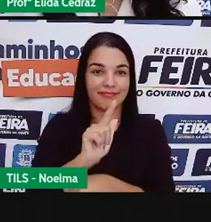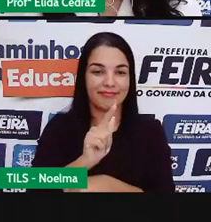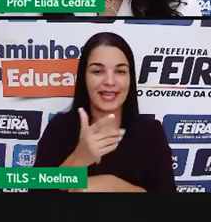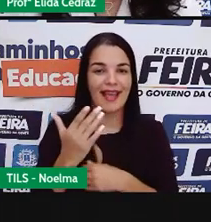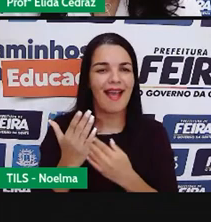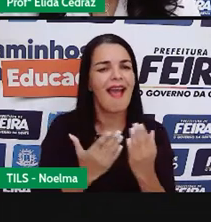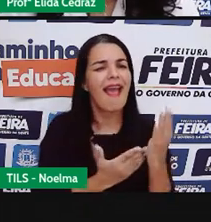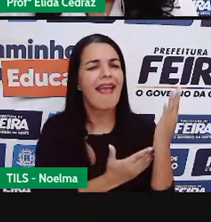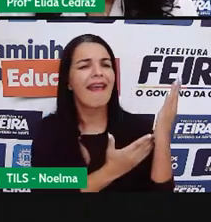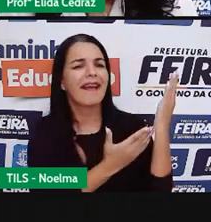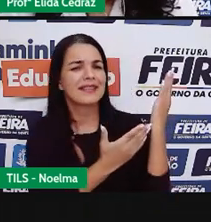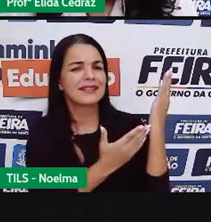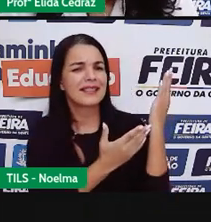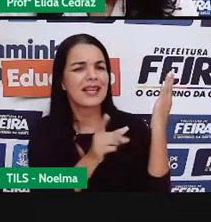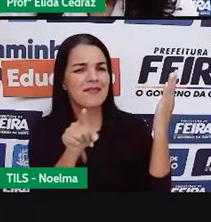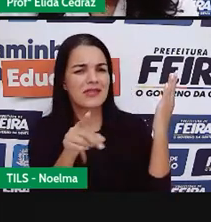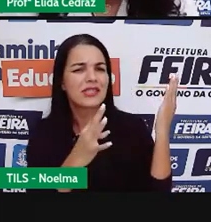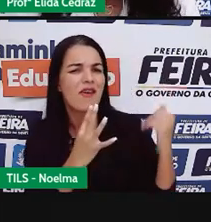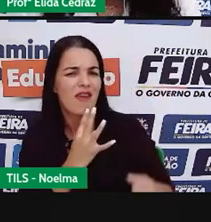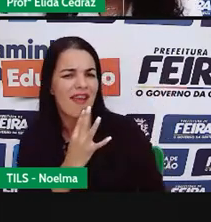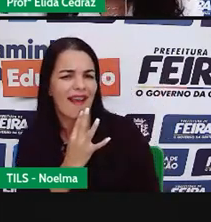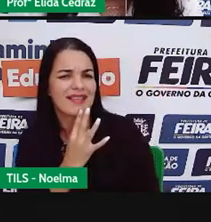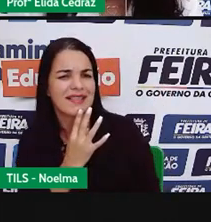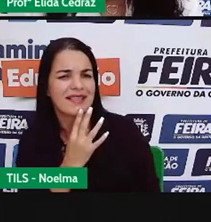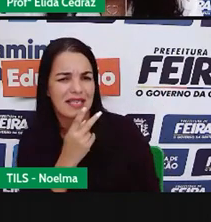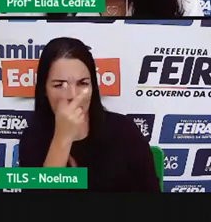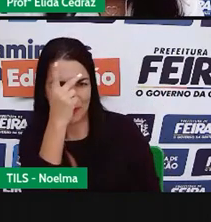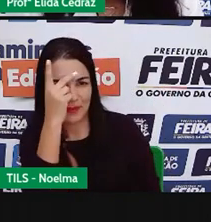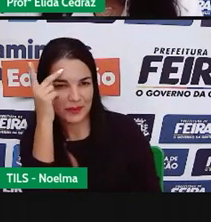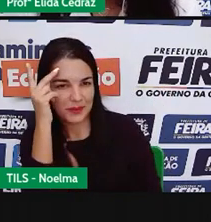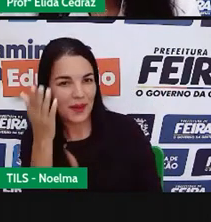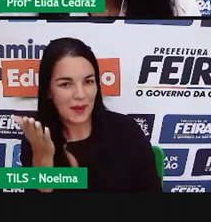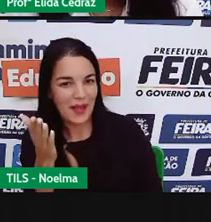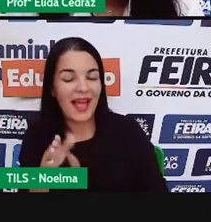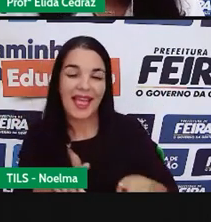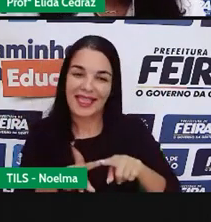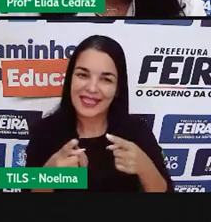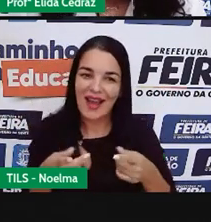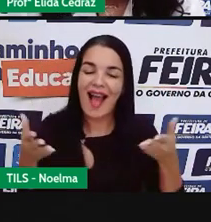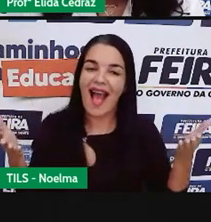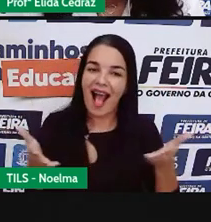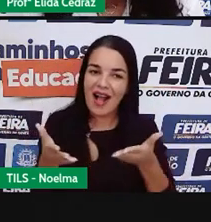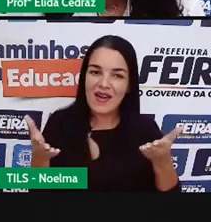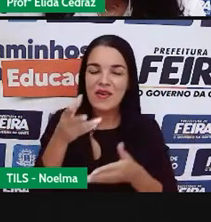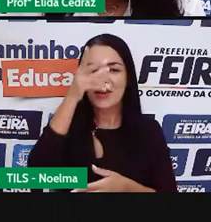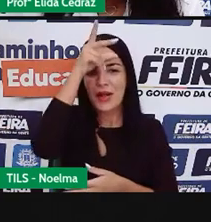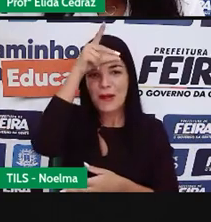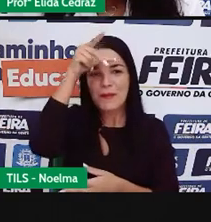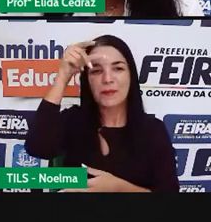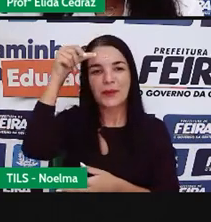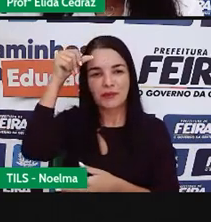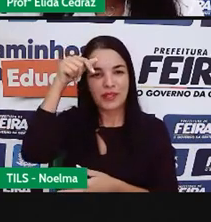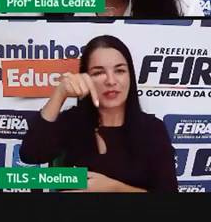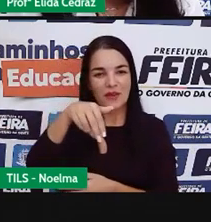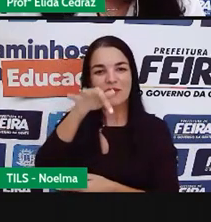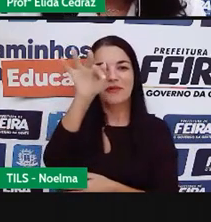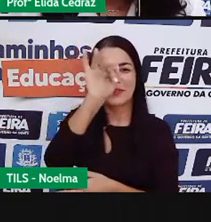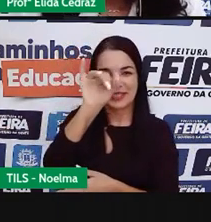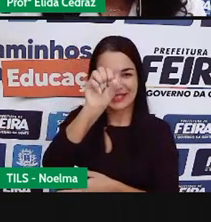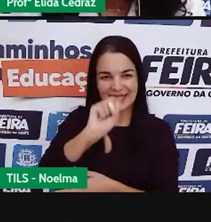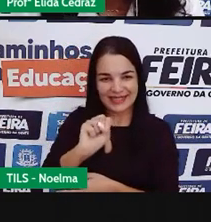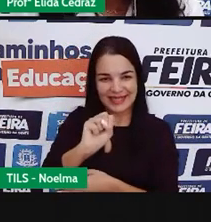E esse? Você conhece esse? Pois é, esse é o atual prefeito de Feira de Santana,